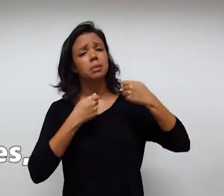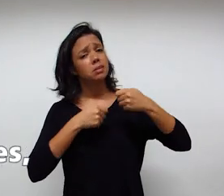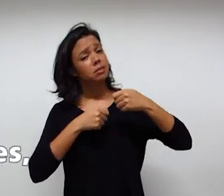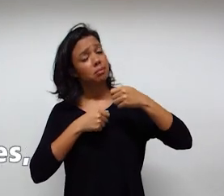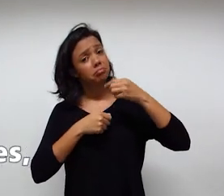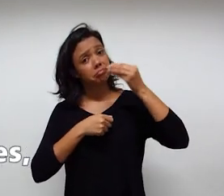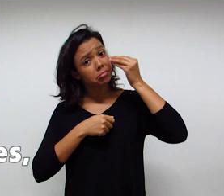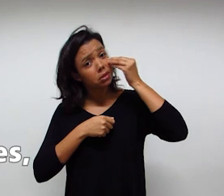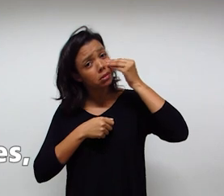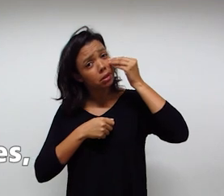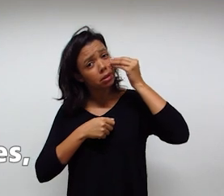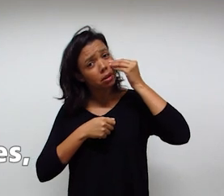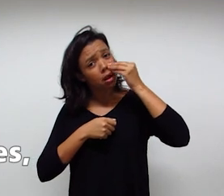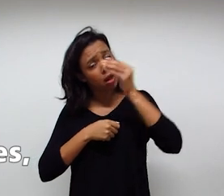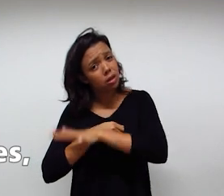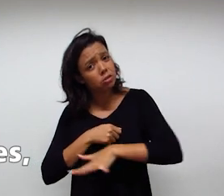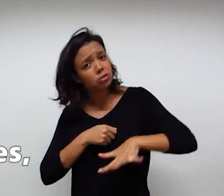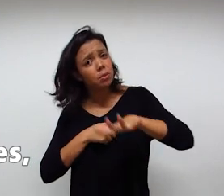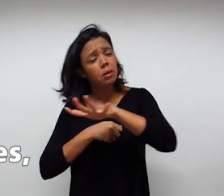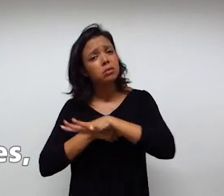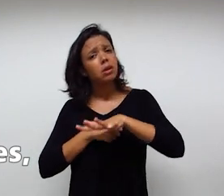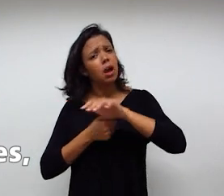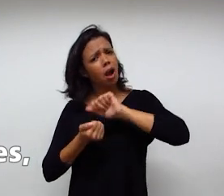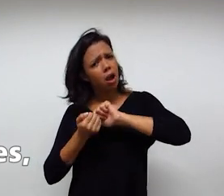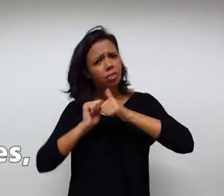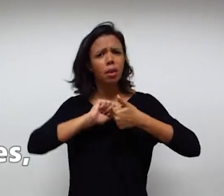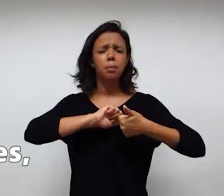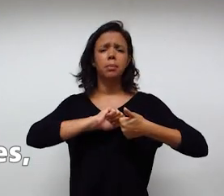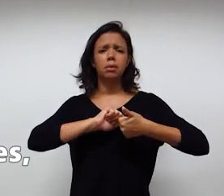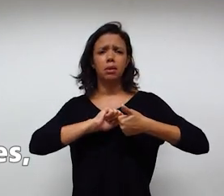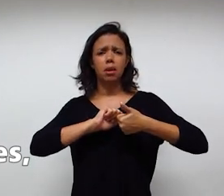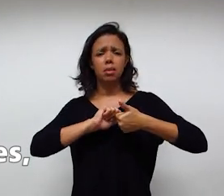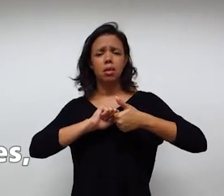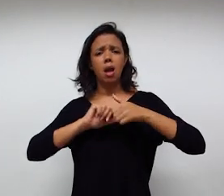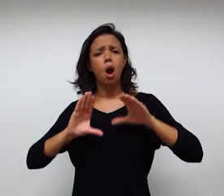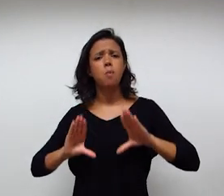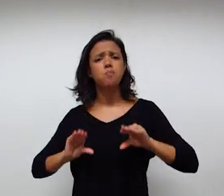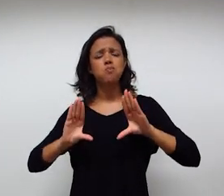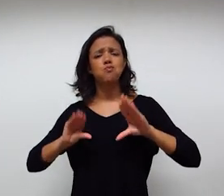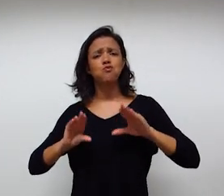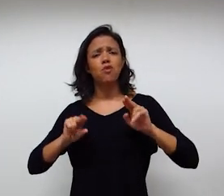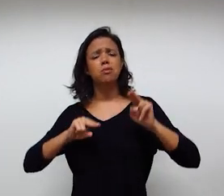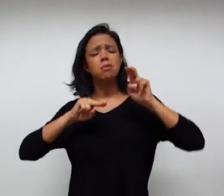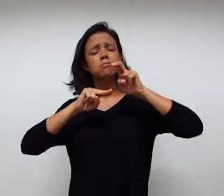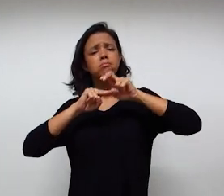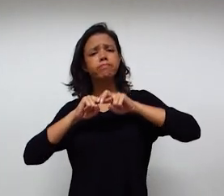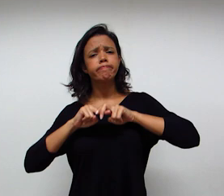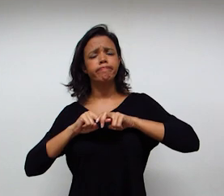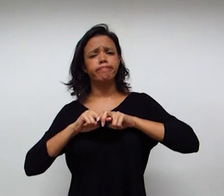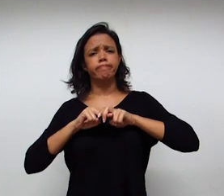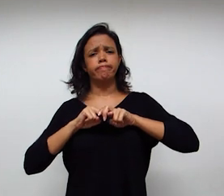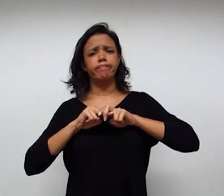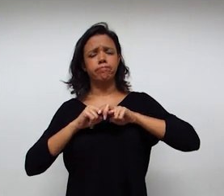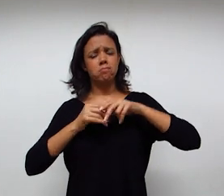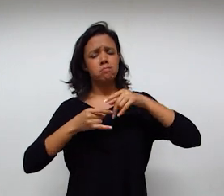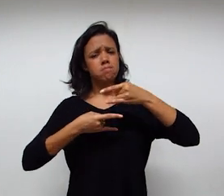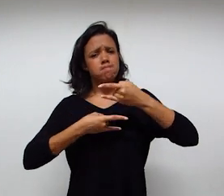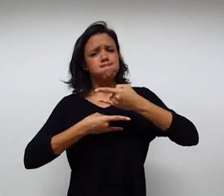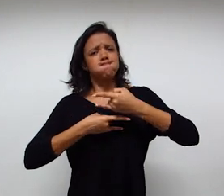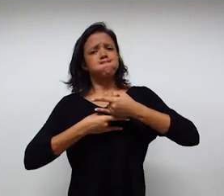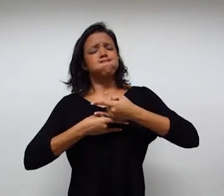providenciar espaços com adaptações, almofadas, travesseiros, de forma a mantê-la